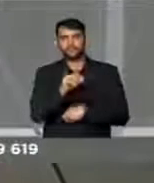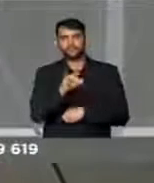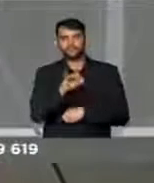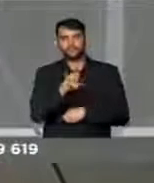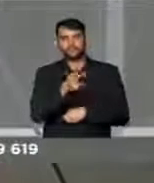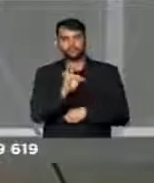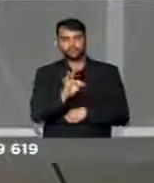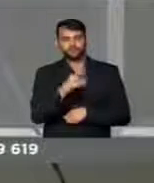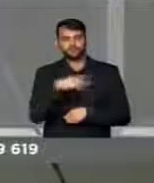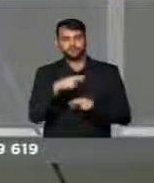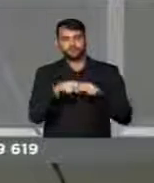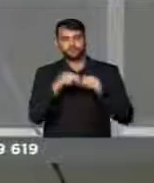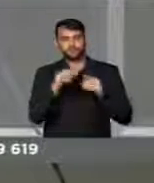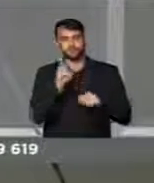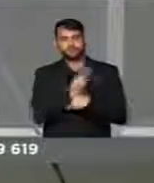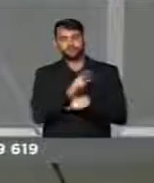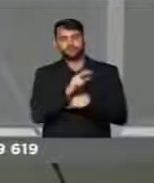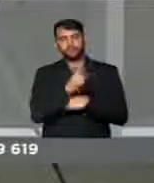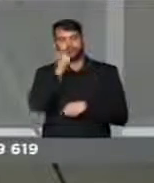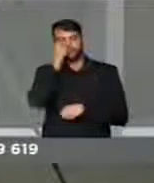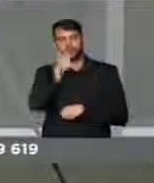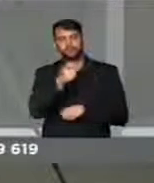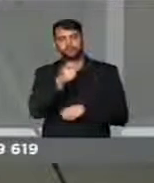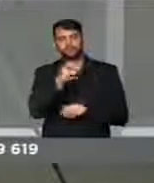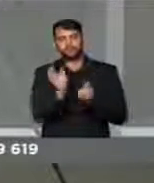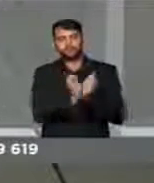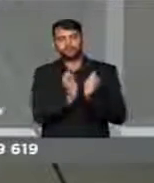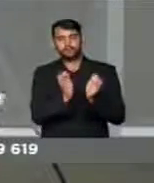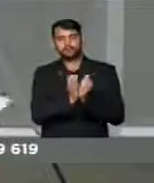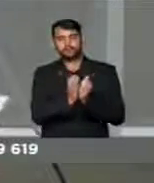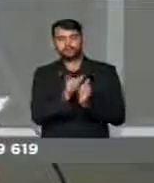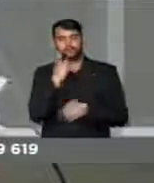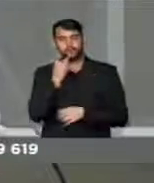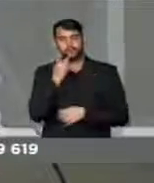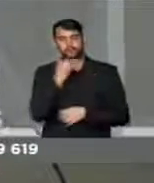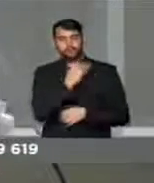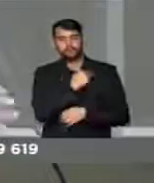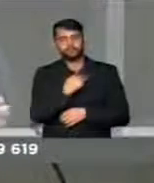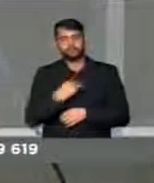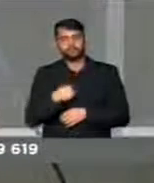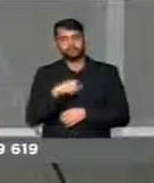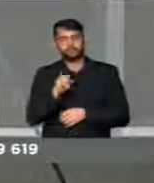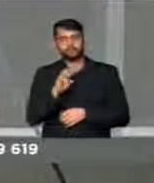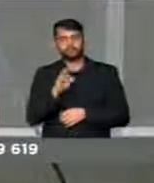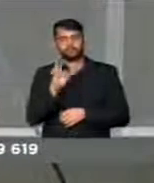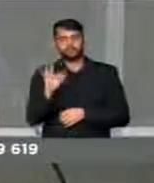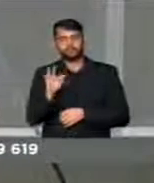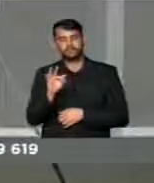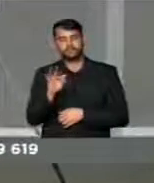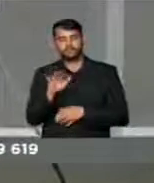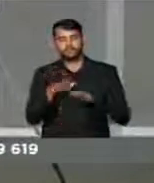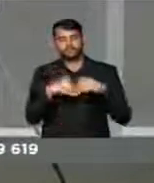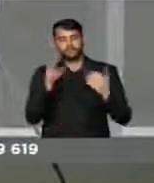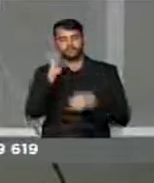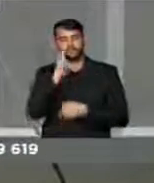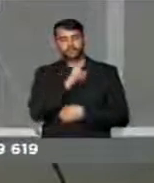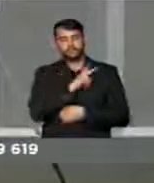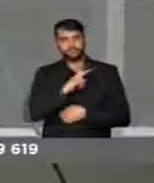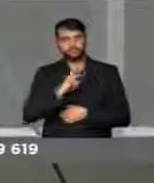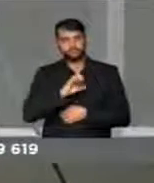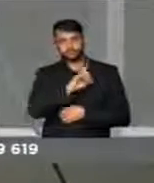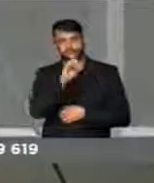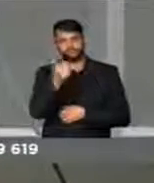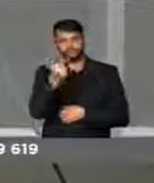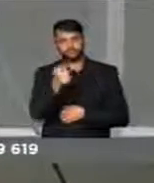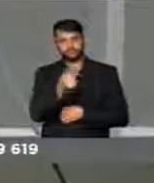que simplesmente defende os interesses de uma quadrilha com o bendício ministro do Supremo Tribunal Federal. Então, seu presidente, dia